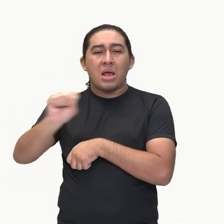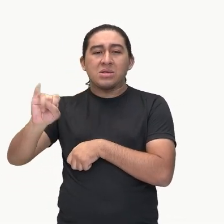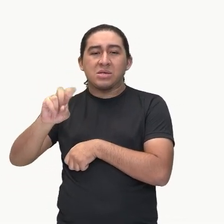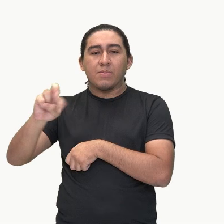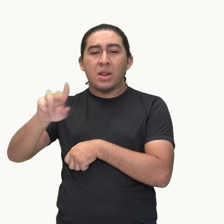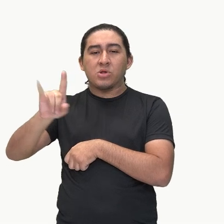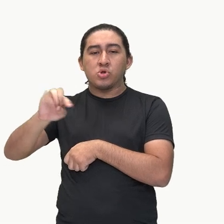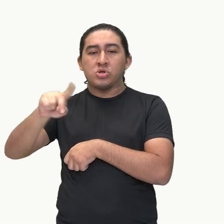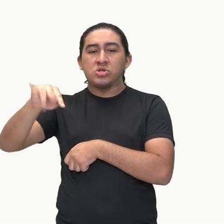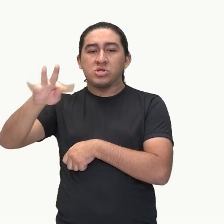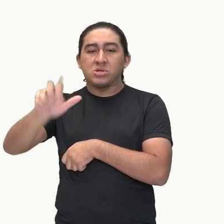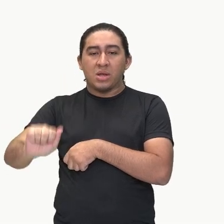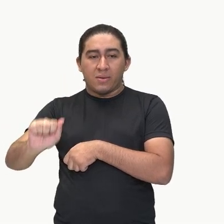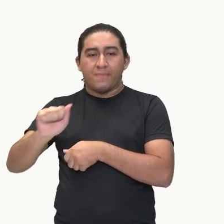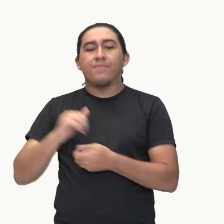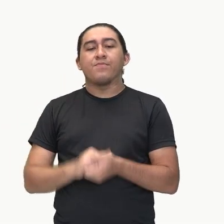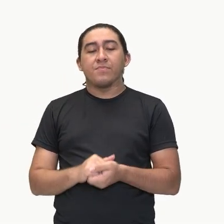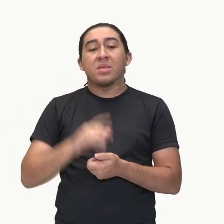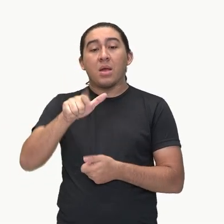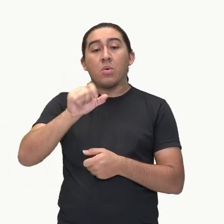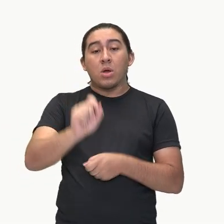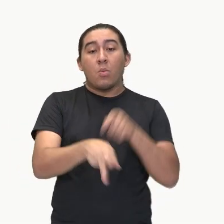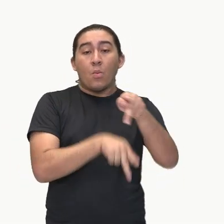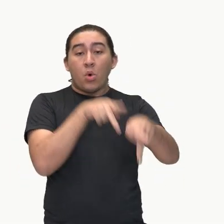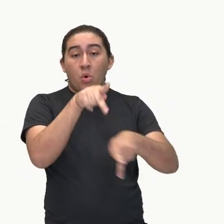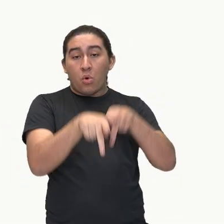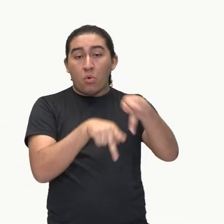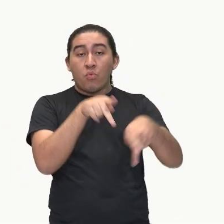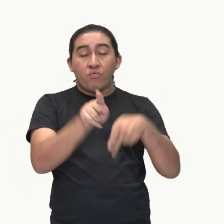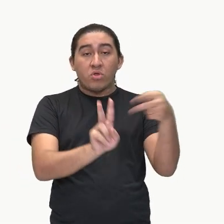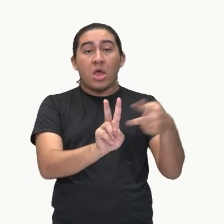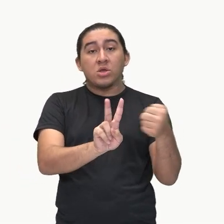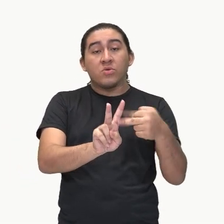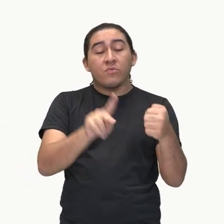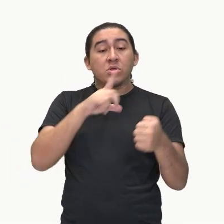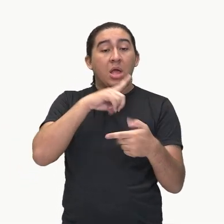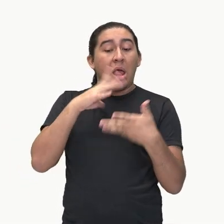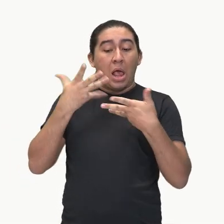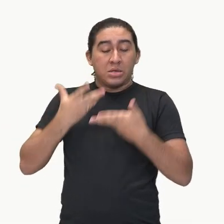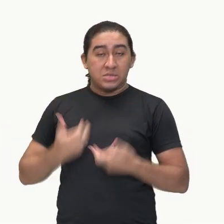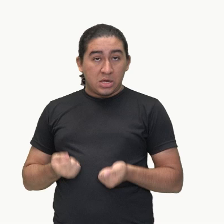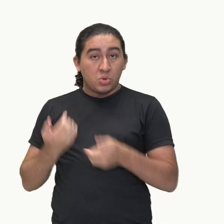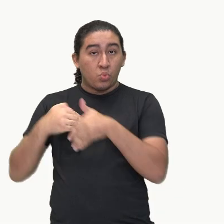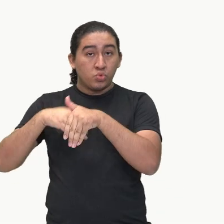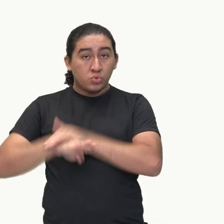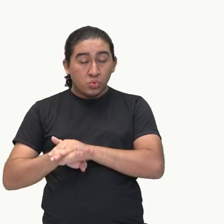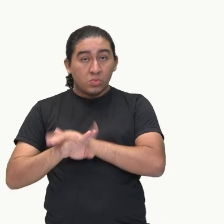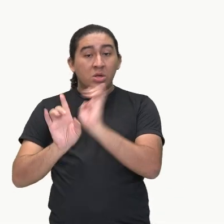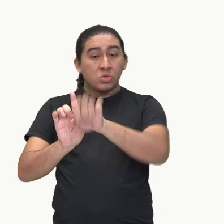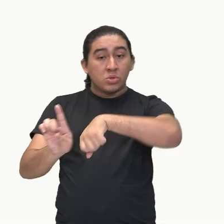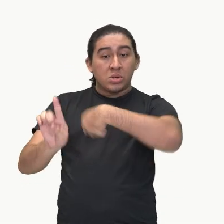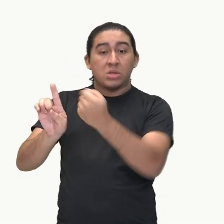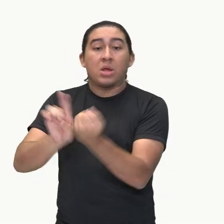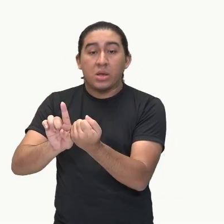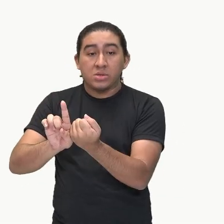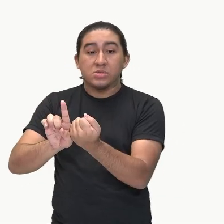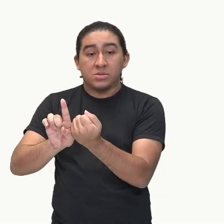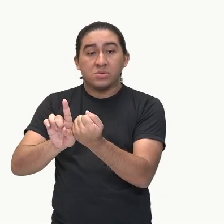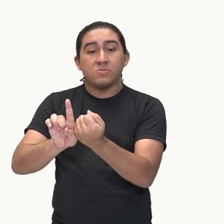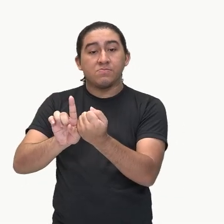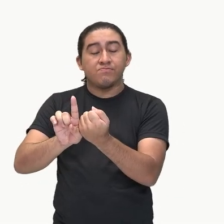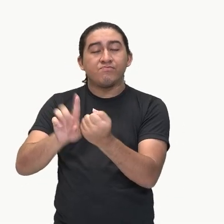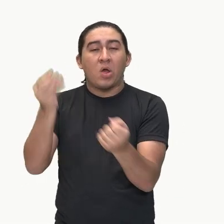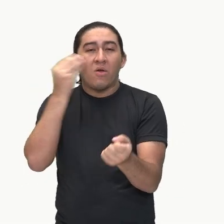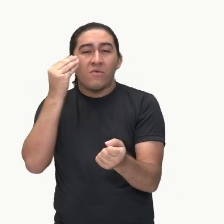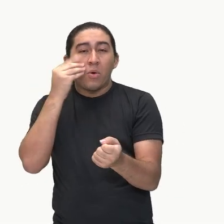de integração dos povos nativos aos costumes da sociedade cidadina, como tentativa de